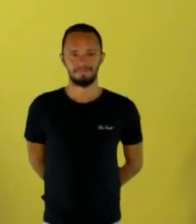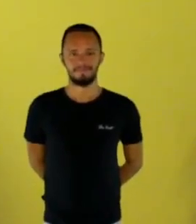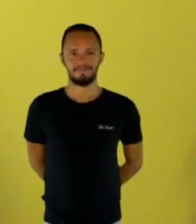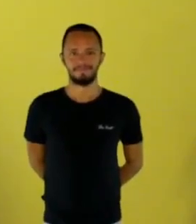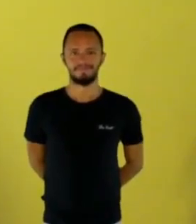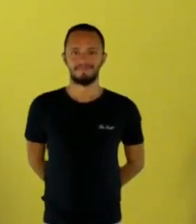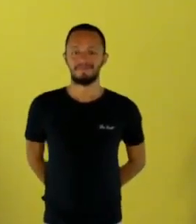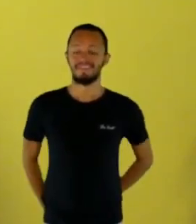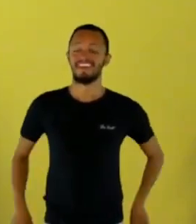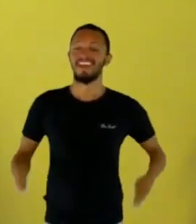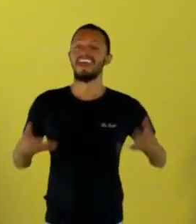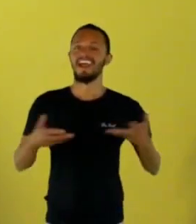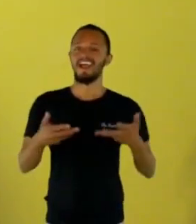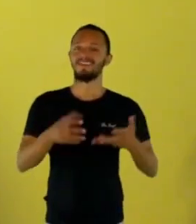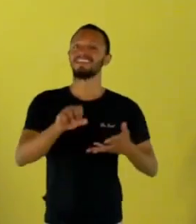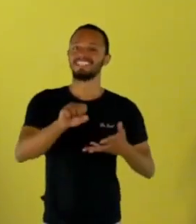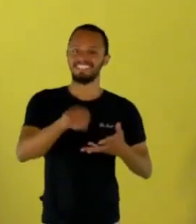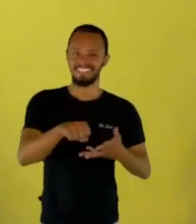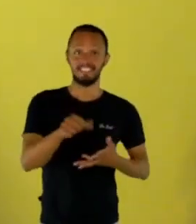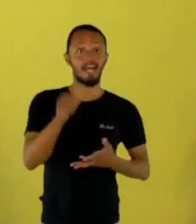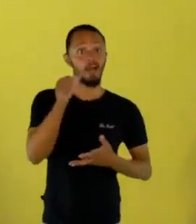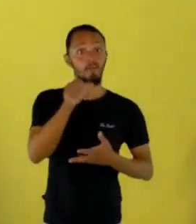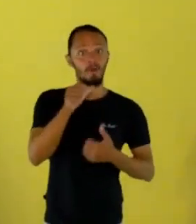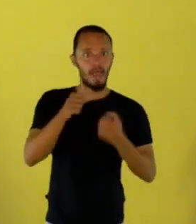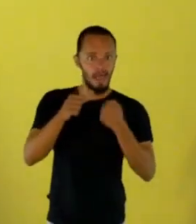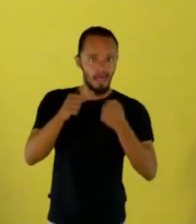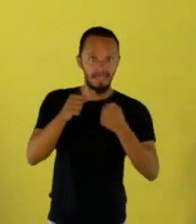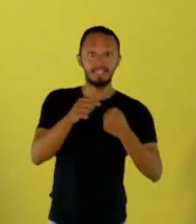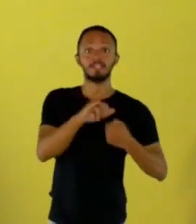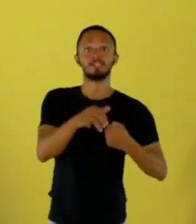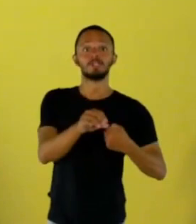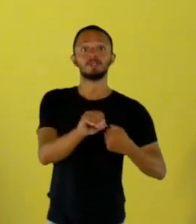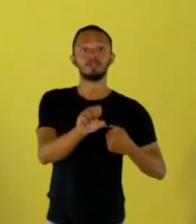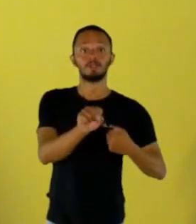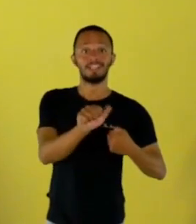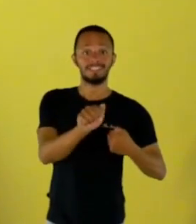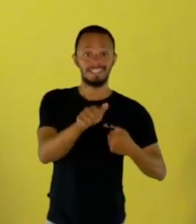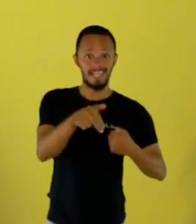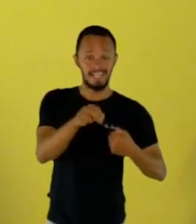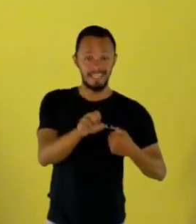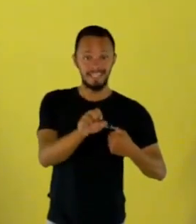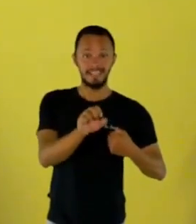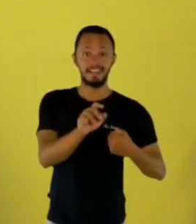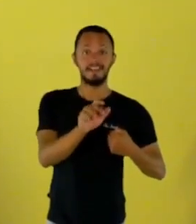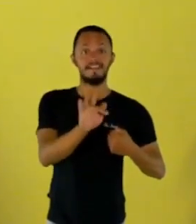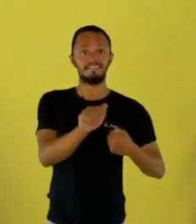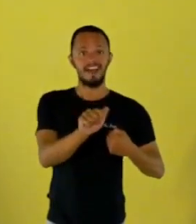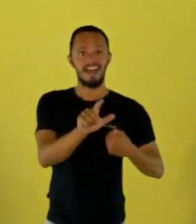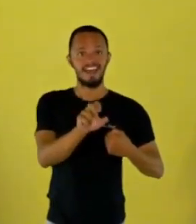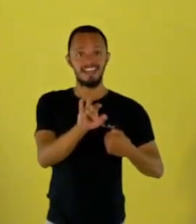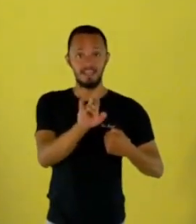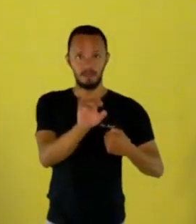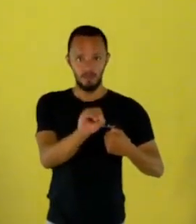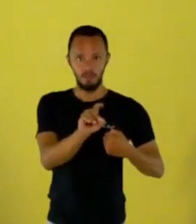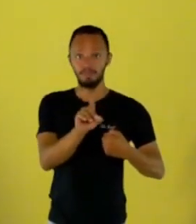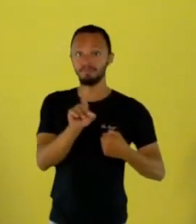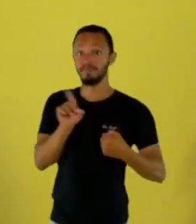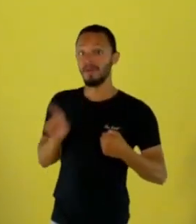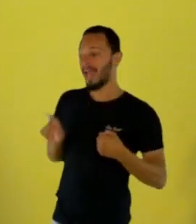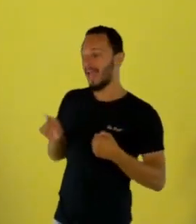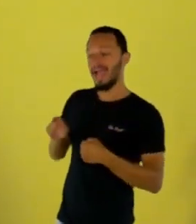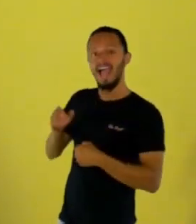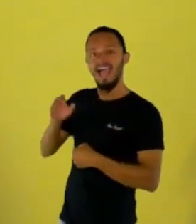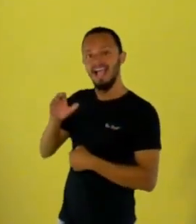Agora sim, Carol, bem-vinda. Vamos iniciar nossa conversa. A Carol Meia é formada em comunicação